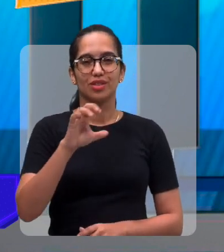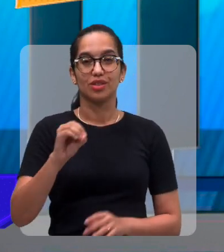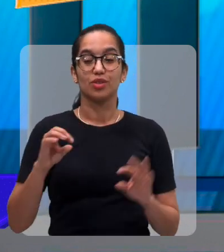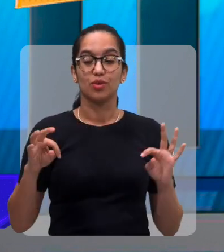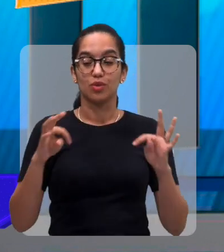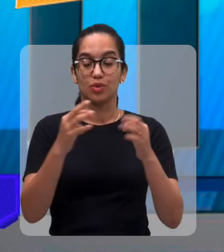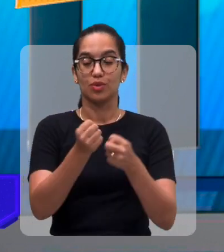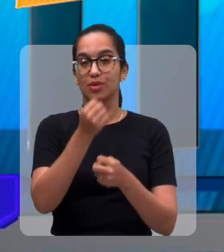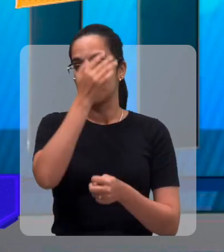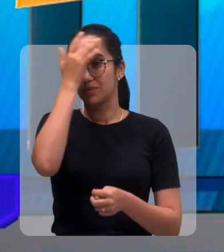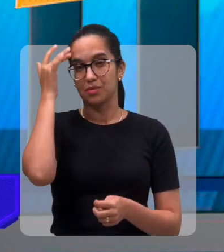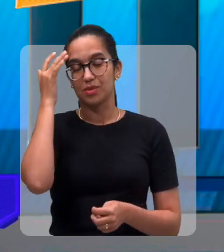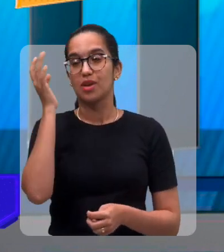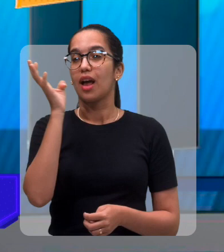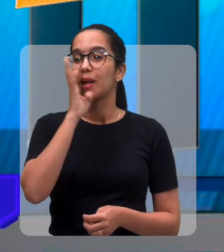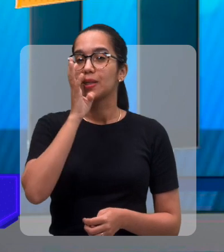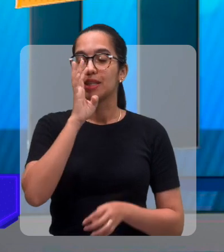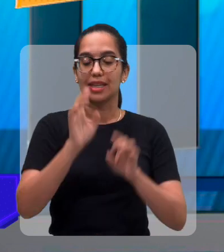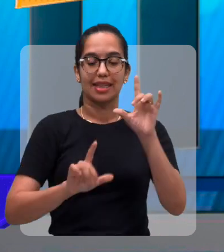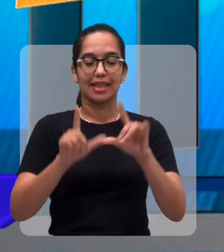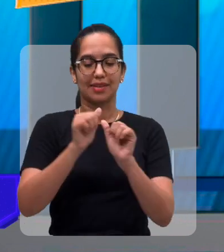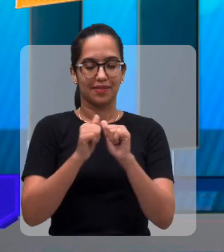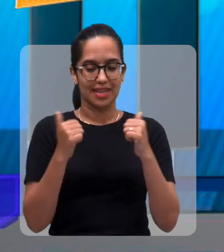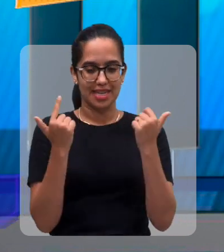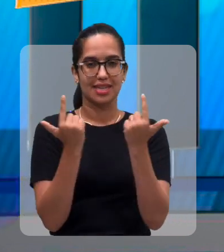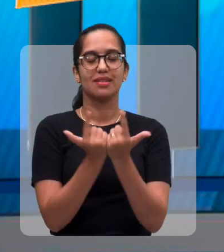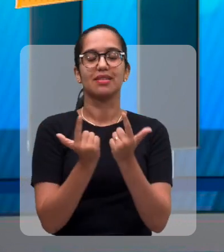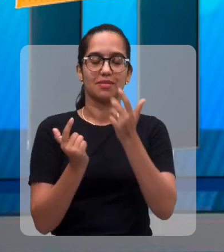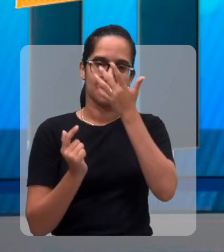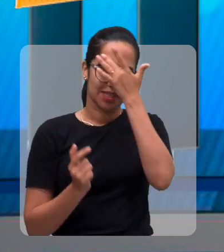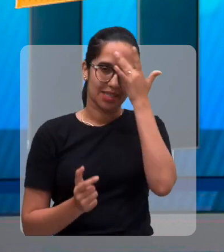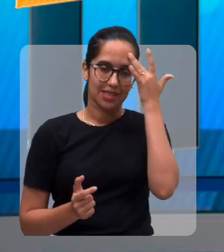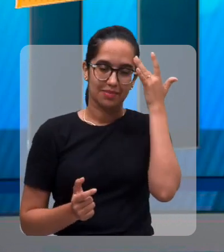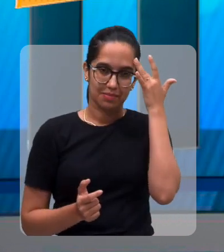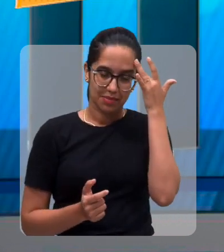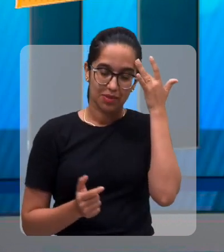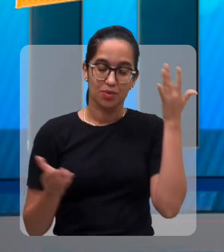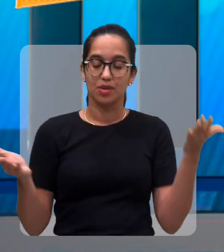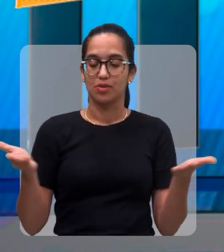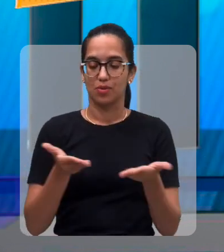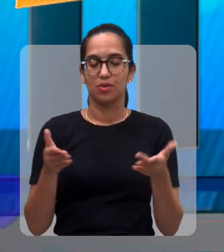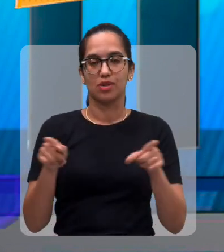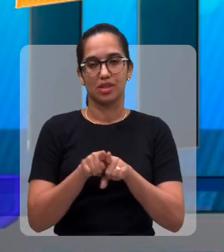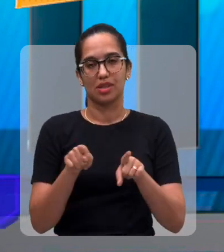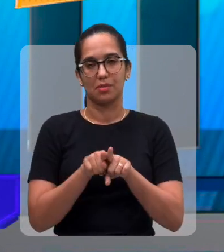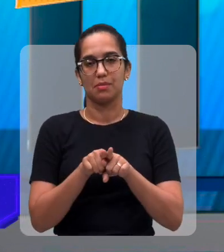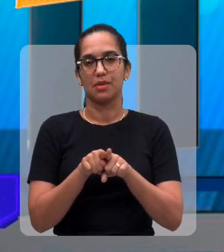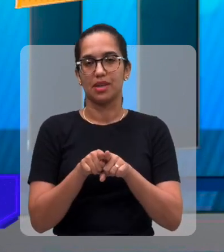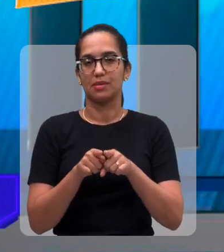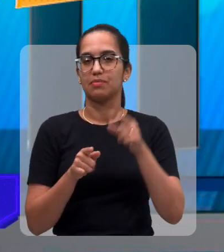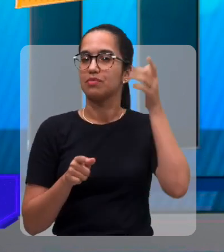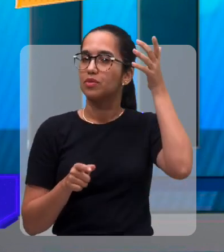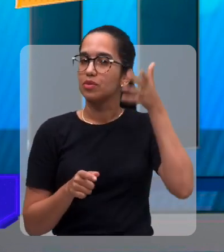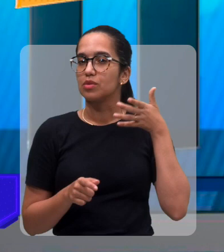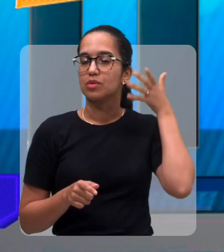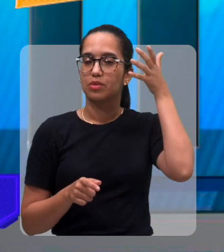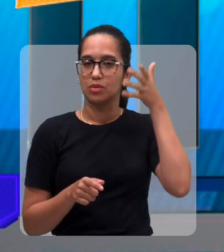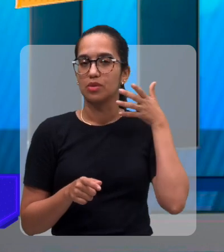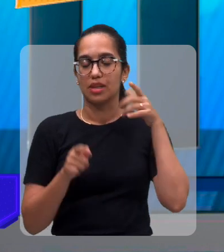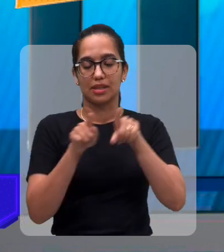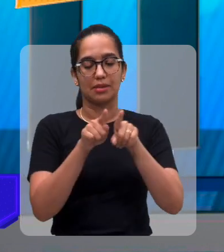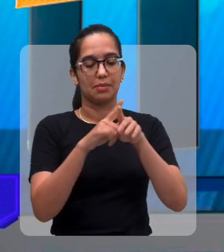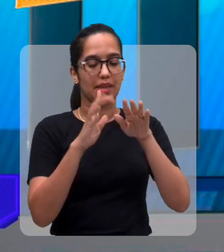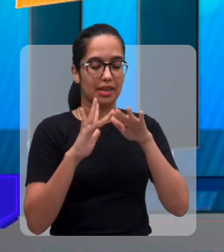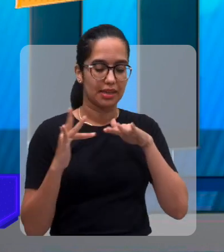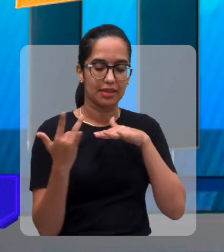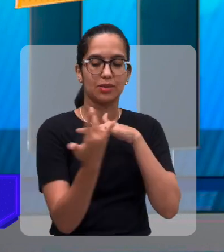espectadores da TV Assembleia, pelas pessoas que estão ouvindo também e vendo pelas